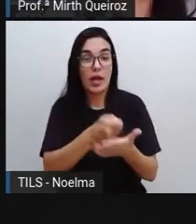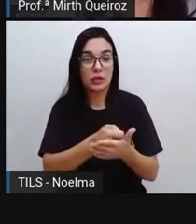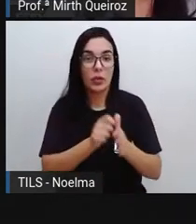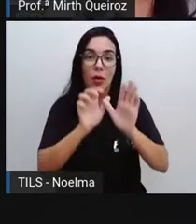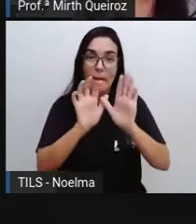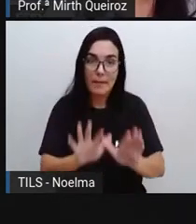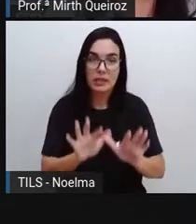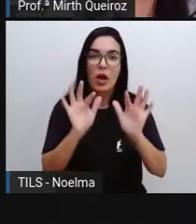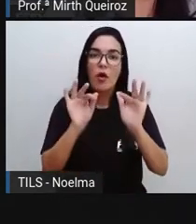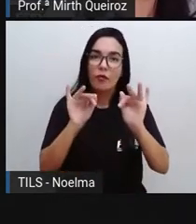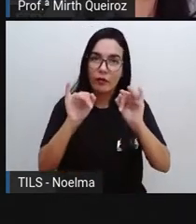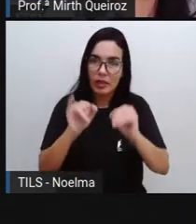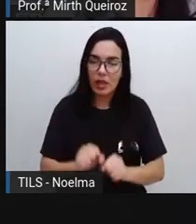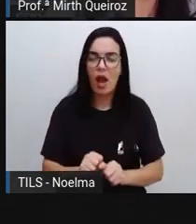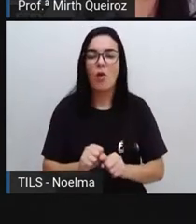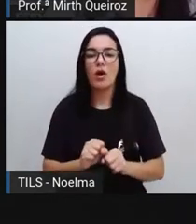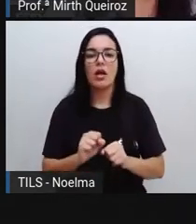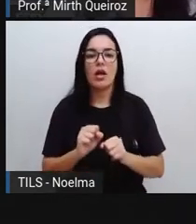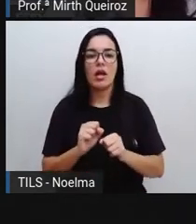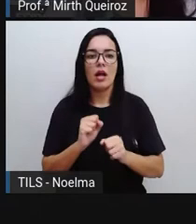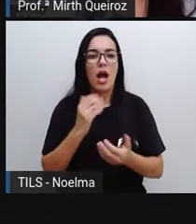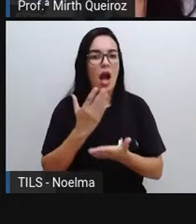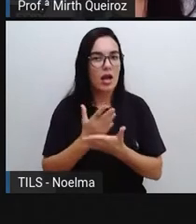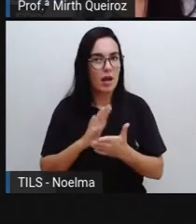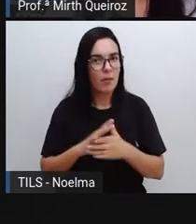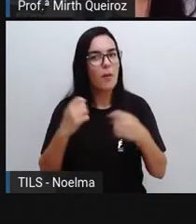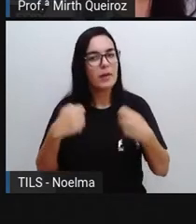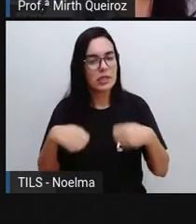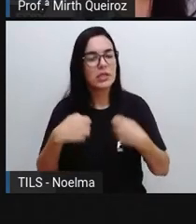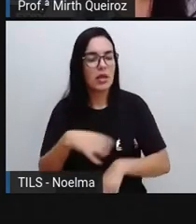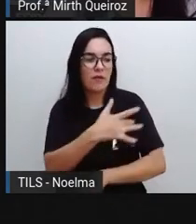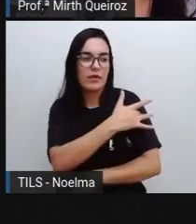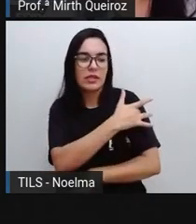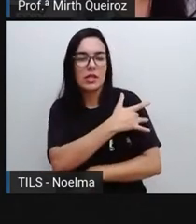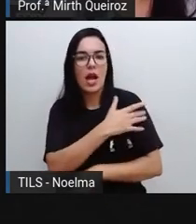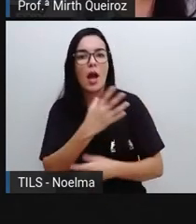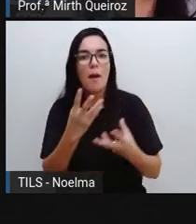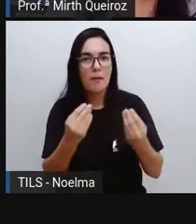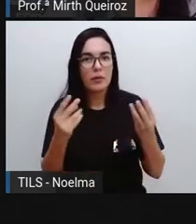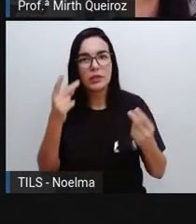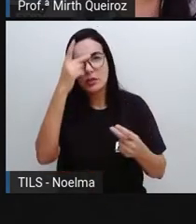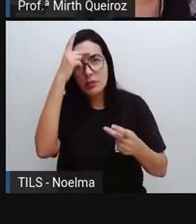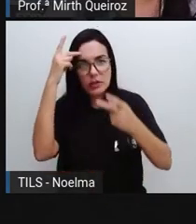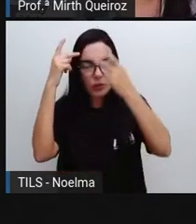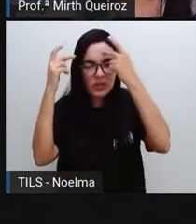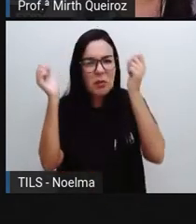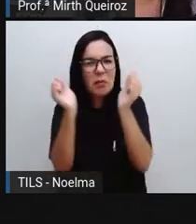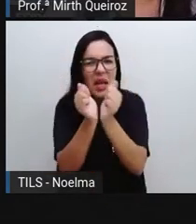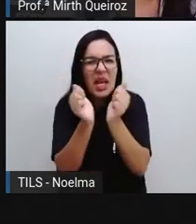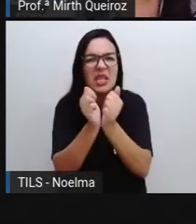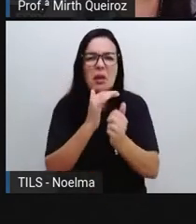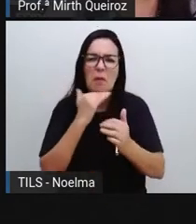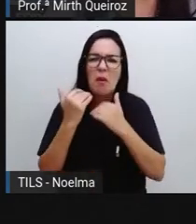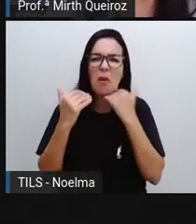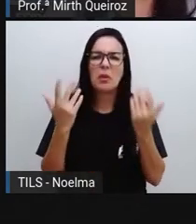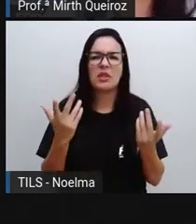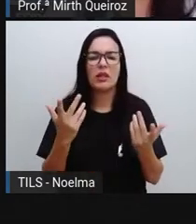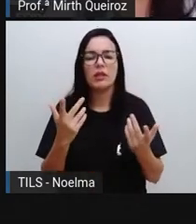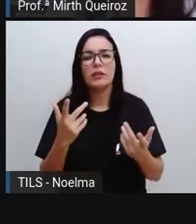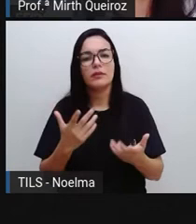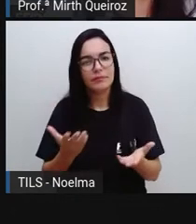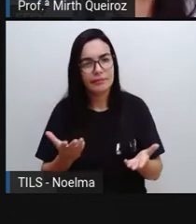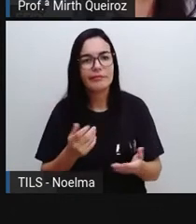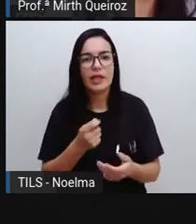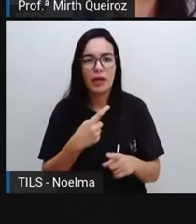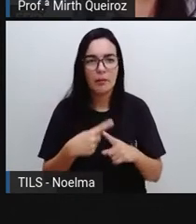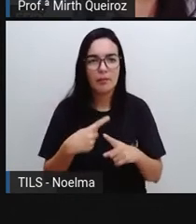final de tudo aí acabaram sendo vacinadas e muitas foram presas, processadas, feridas e até mesmo mortas